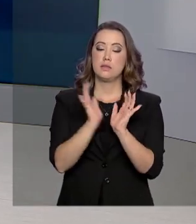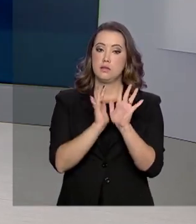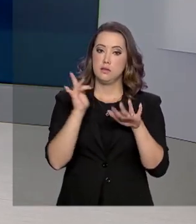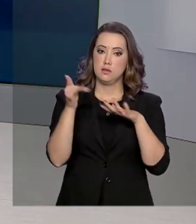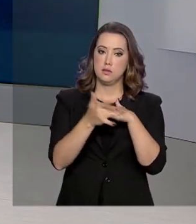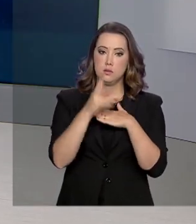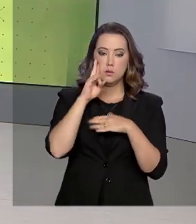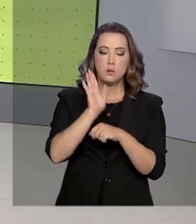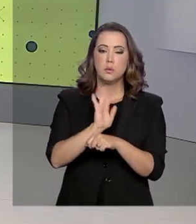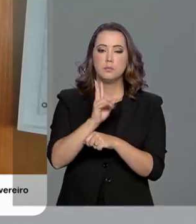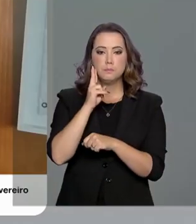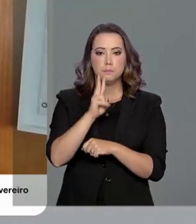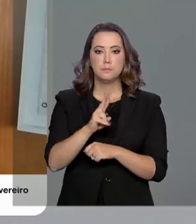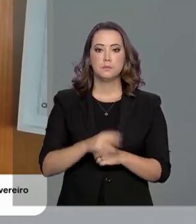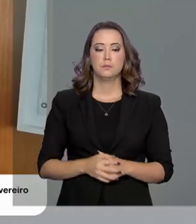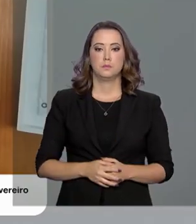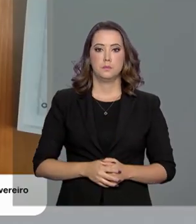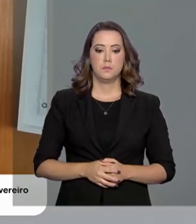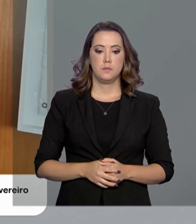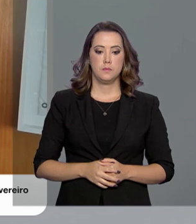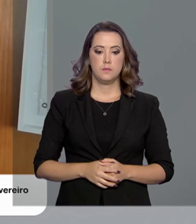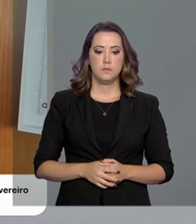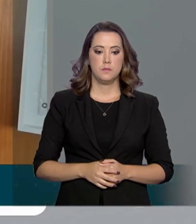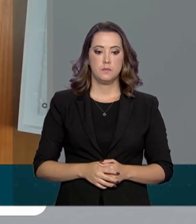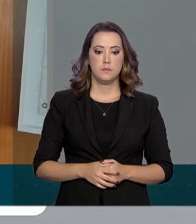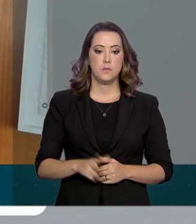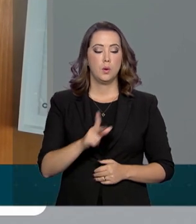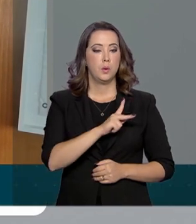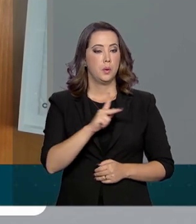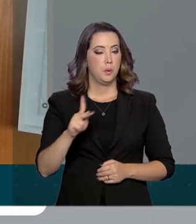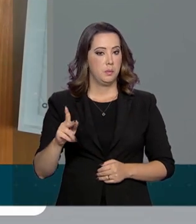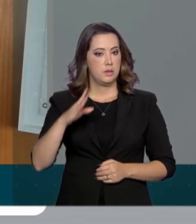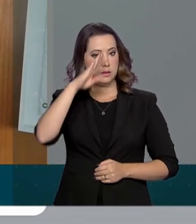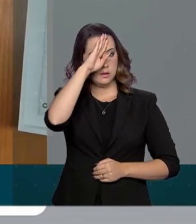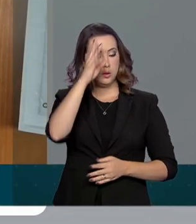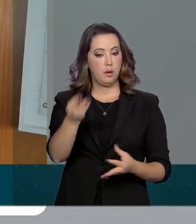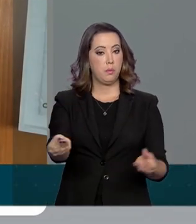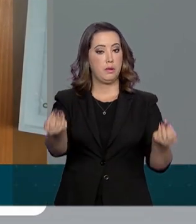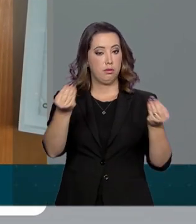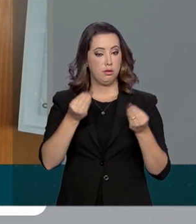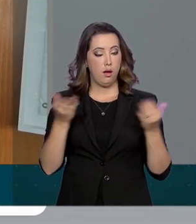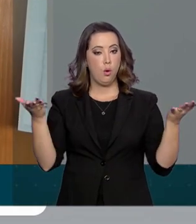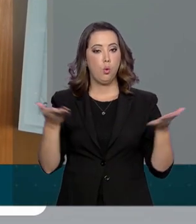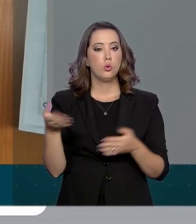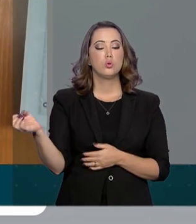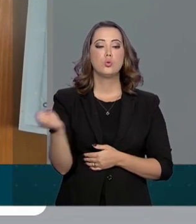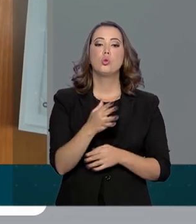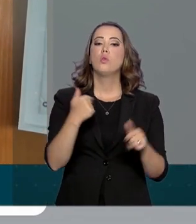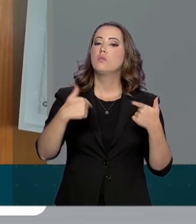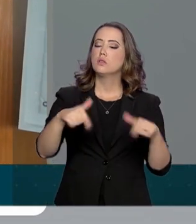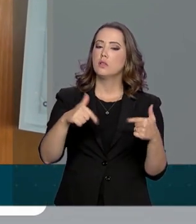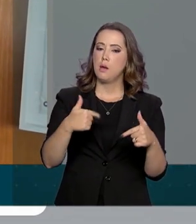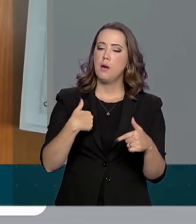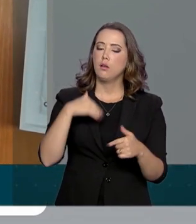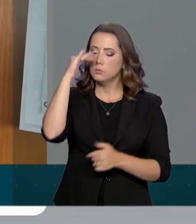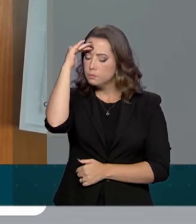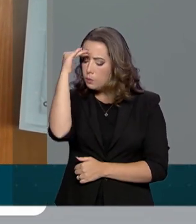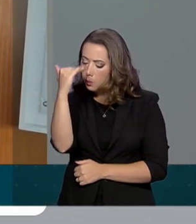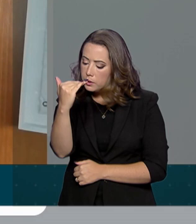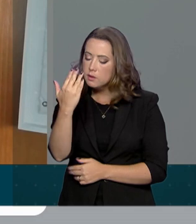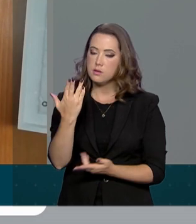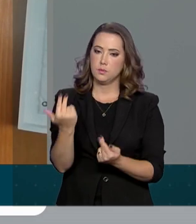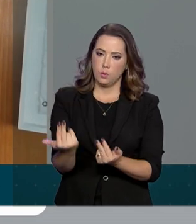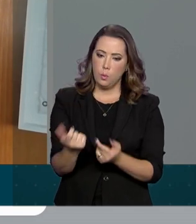sociais. Vamos ouvir. O presidente me entrega hoje uma nova missão que vou cumprir com o mesmo zelo, com a mesma